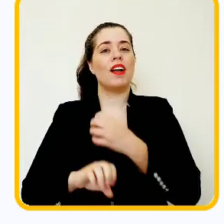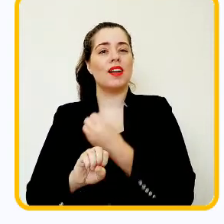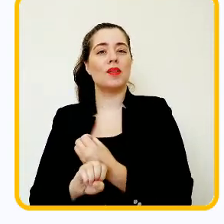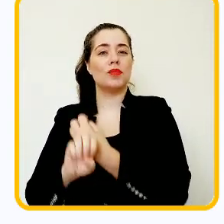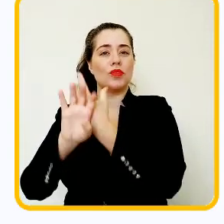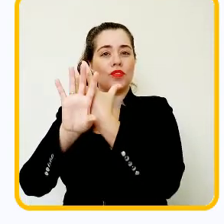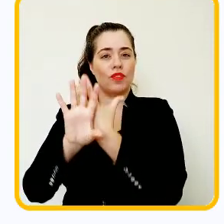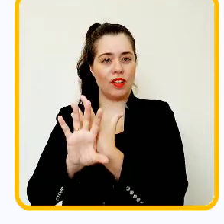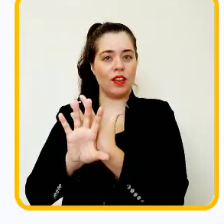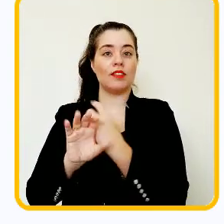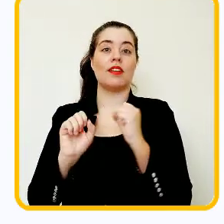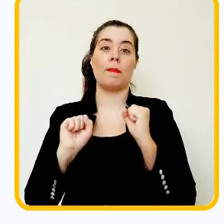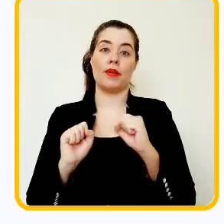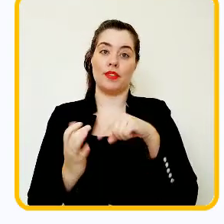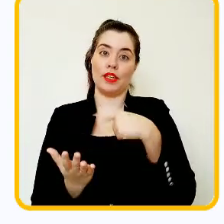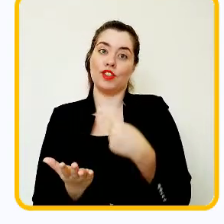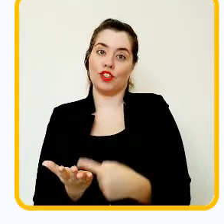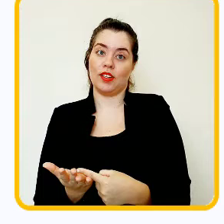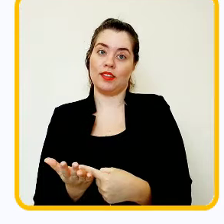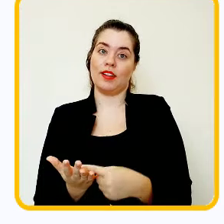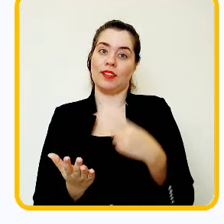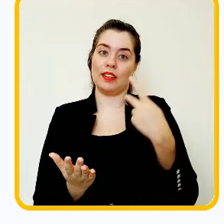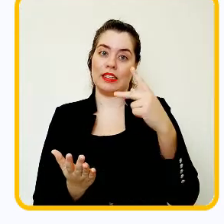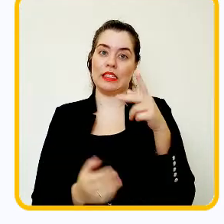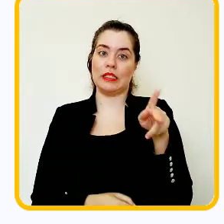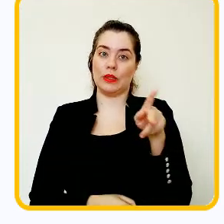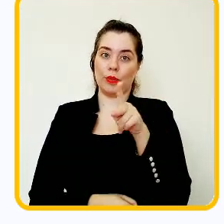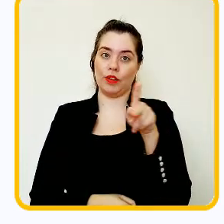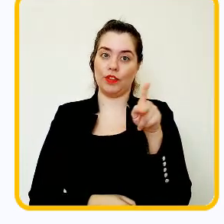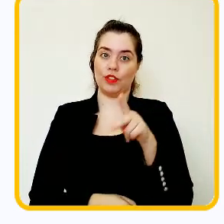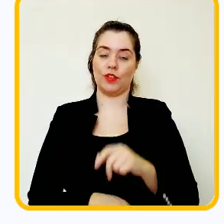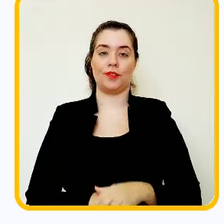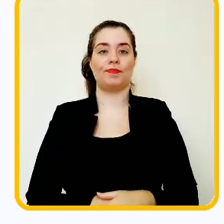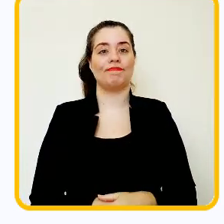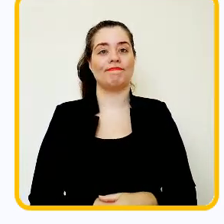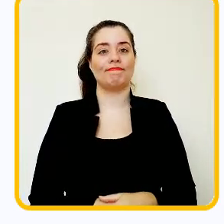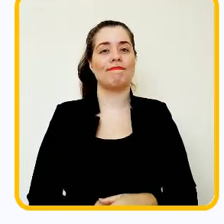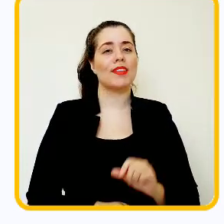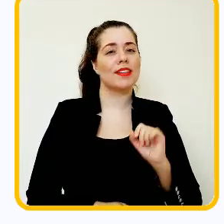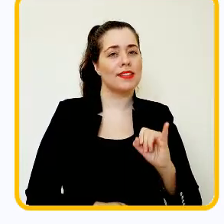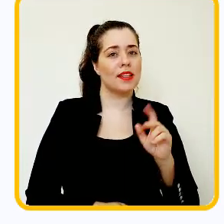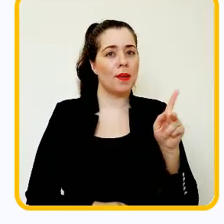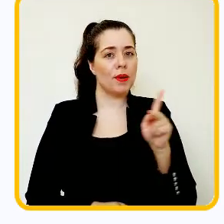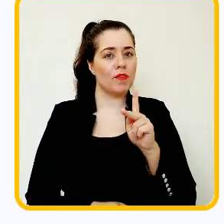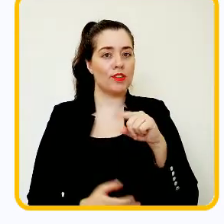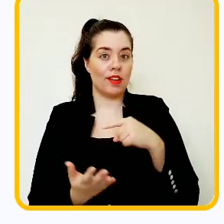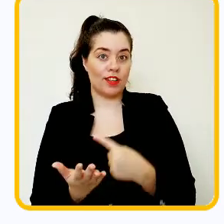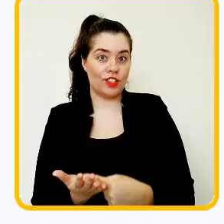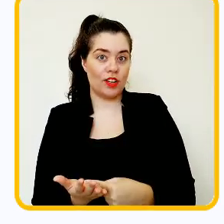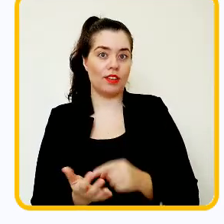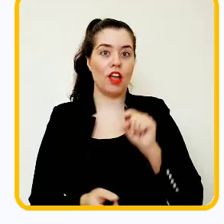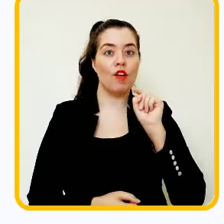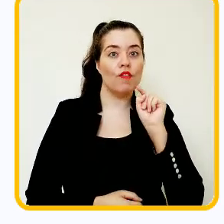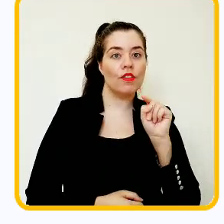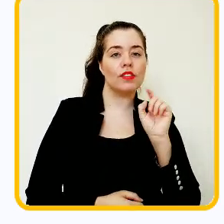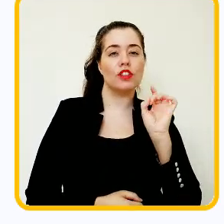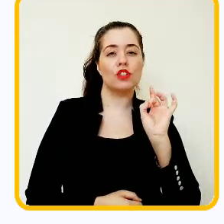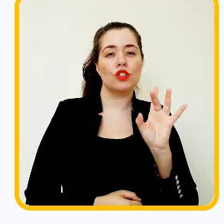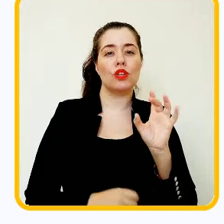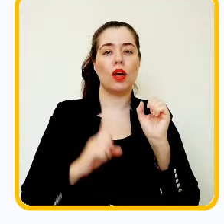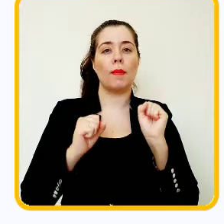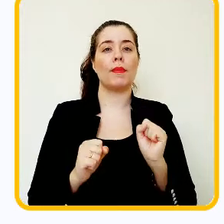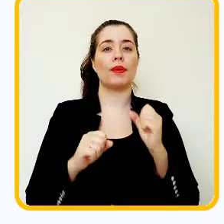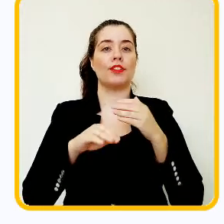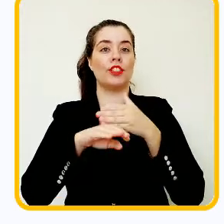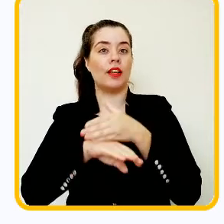As sessões de transmissões de web conferência podem ser agendadas pelo seu professor e, quando isso acontecer, você